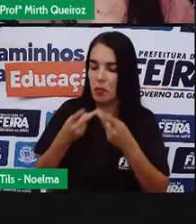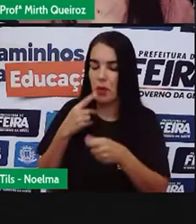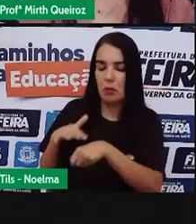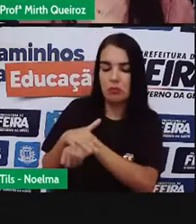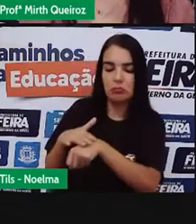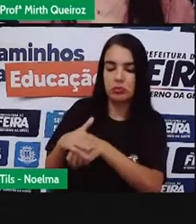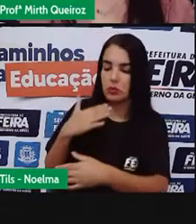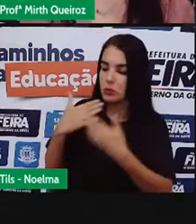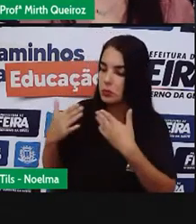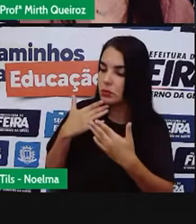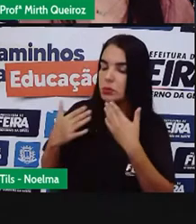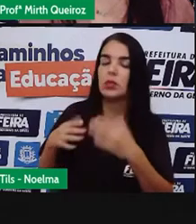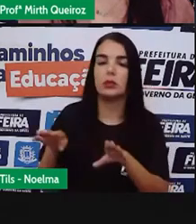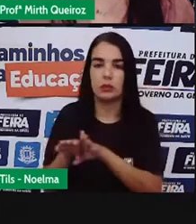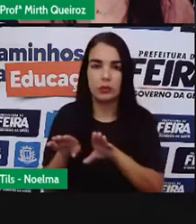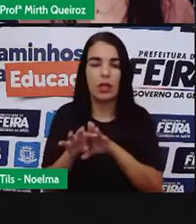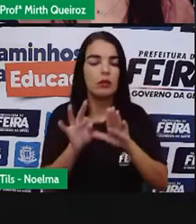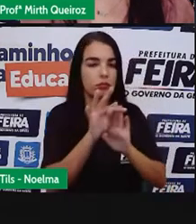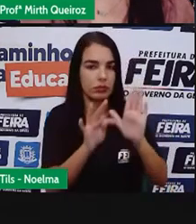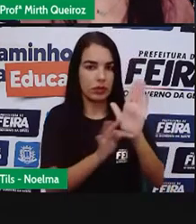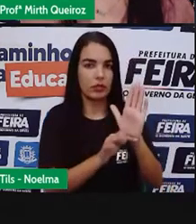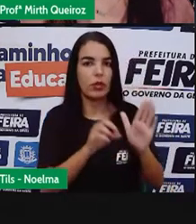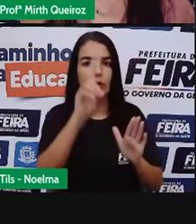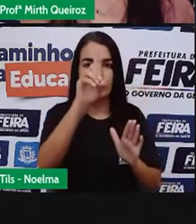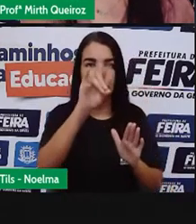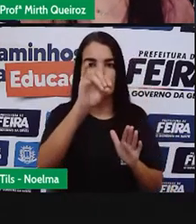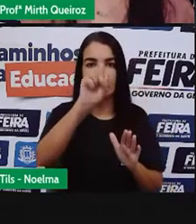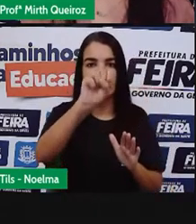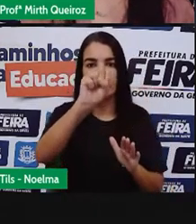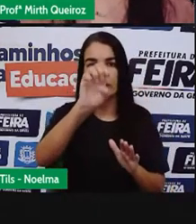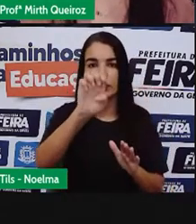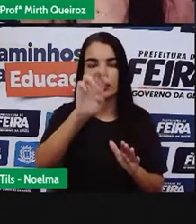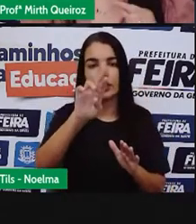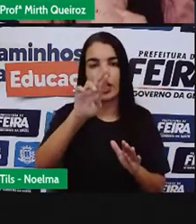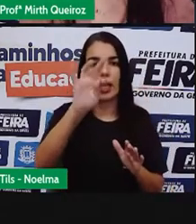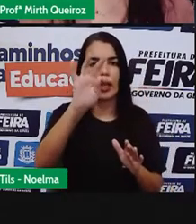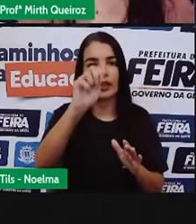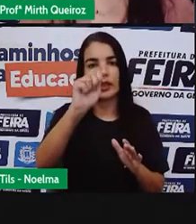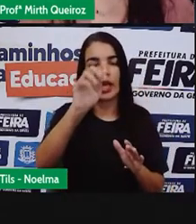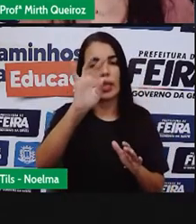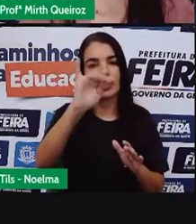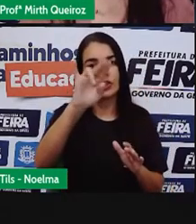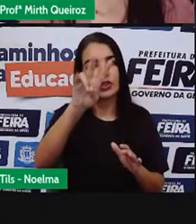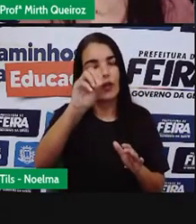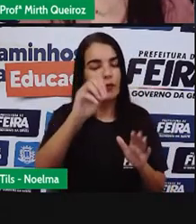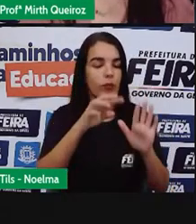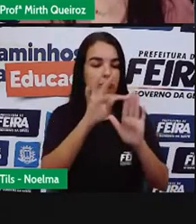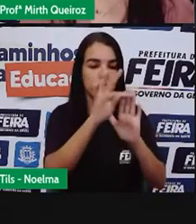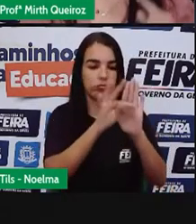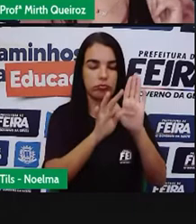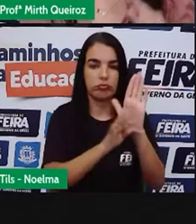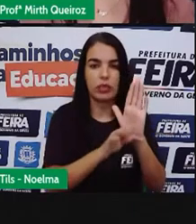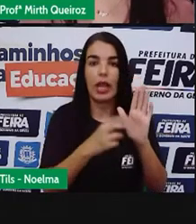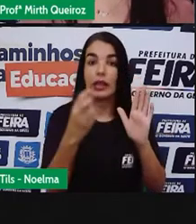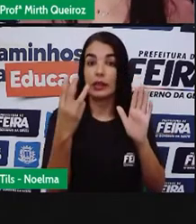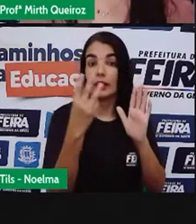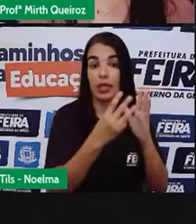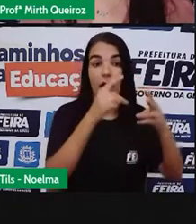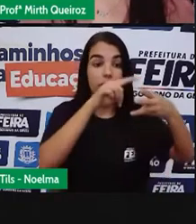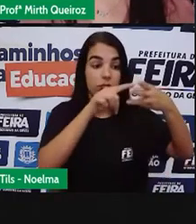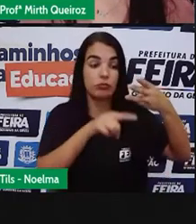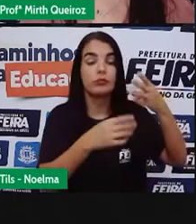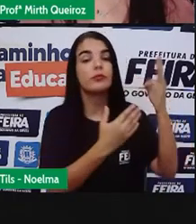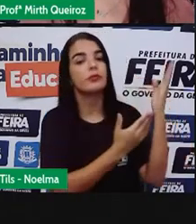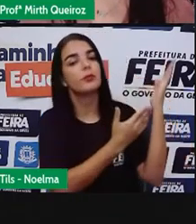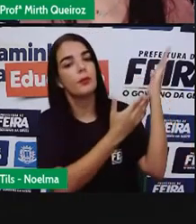aí da escrita, que seria esse texto dissertativo. Então, nós temos esses três tipos de texto. O texto narrativo, onde é a presença do narrador? O texto